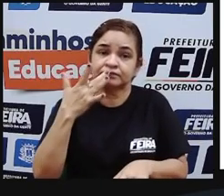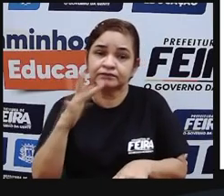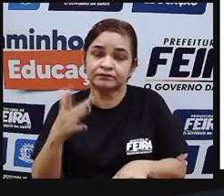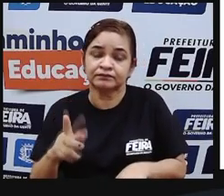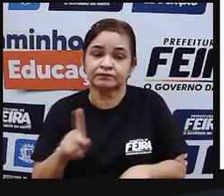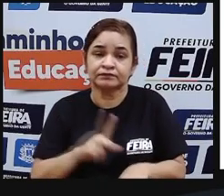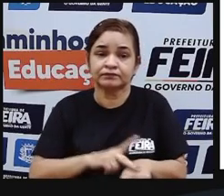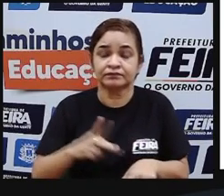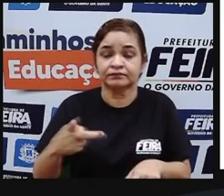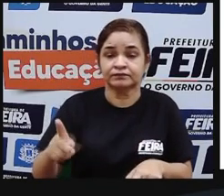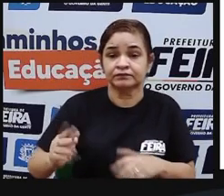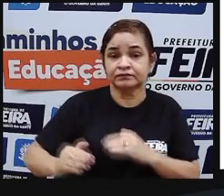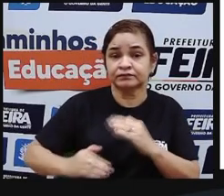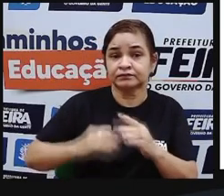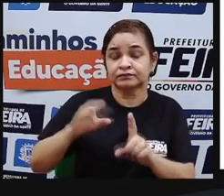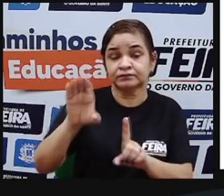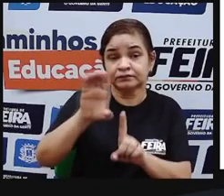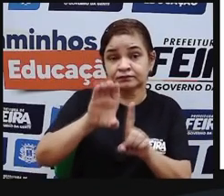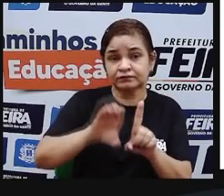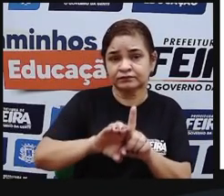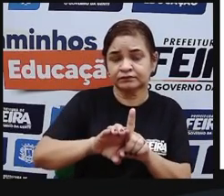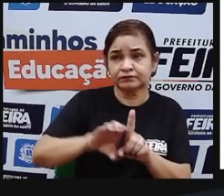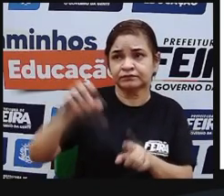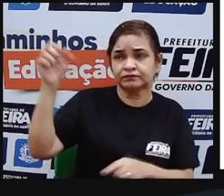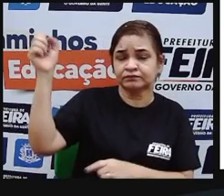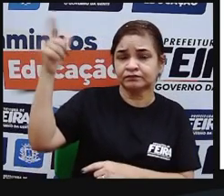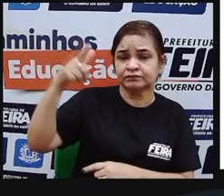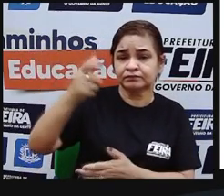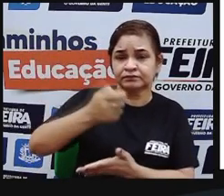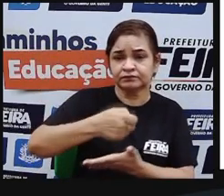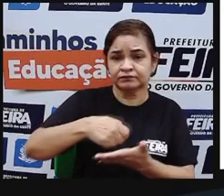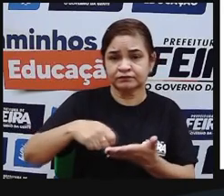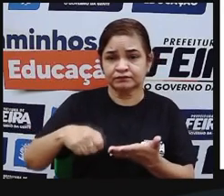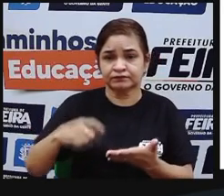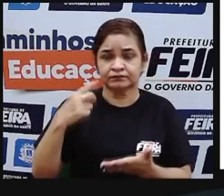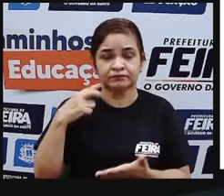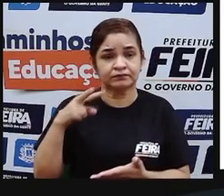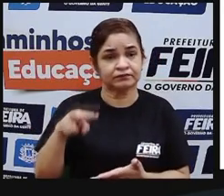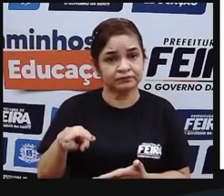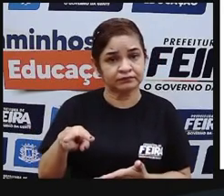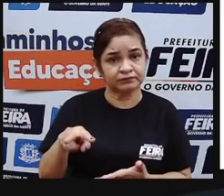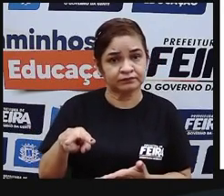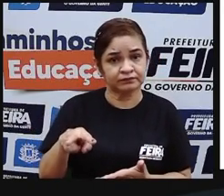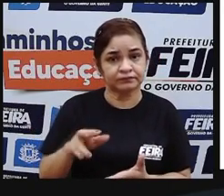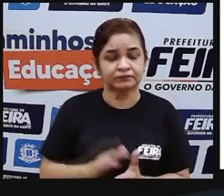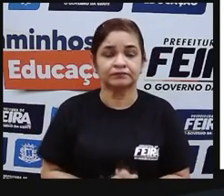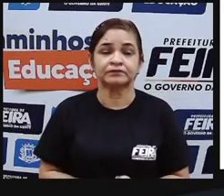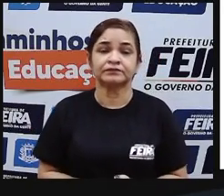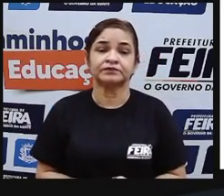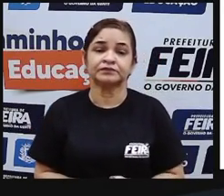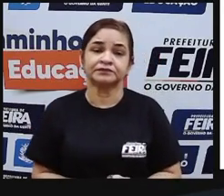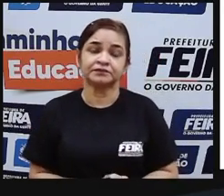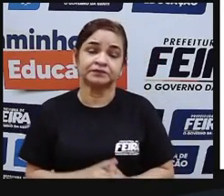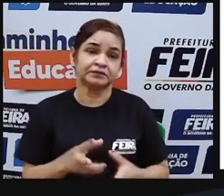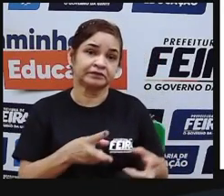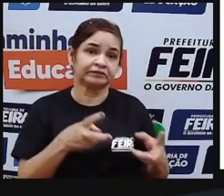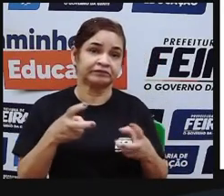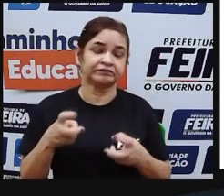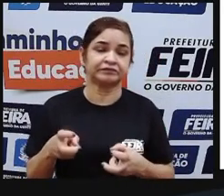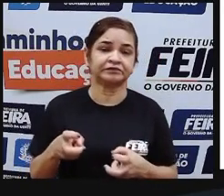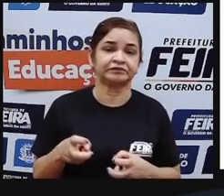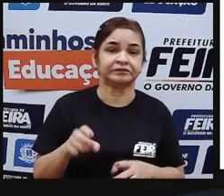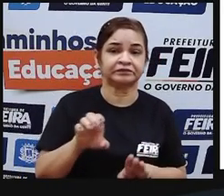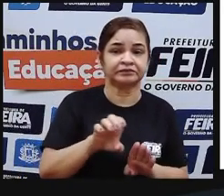desenvolveram um calendário solar e uma escrita ideográfica que está aparecendo aqui para vocês aqui é o